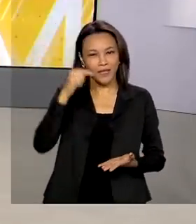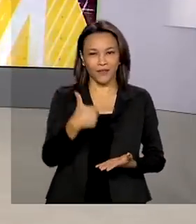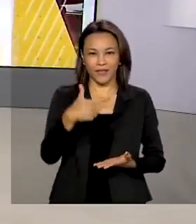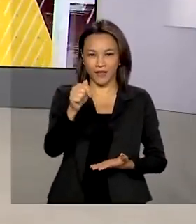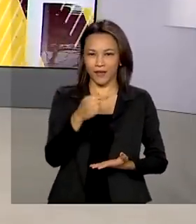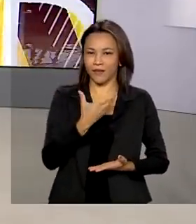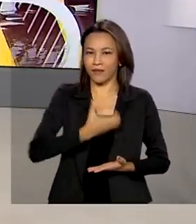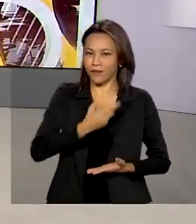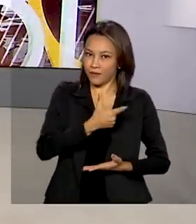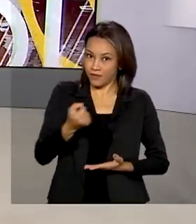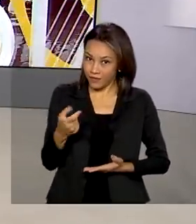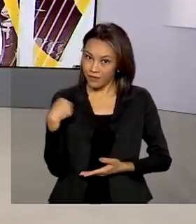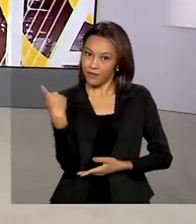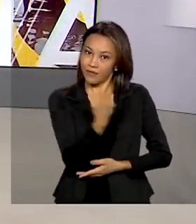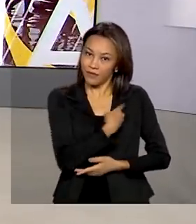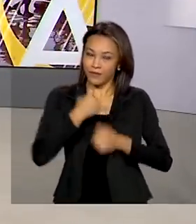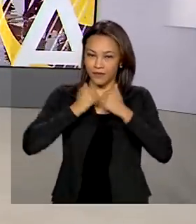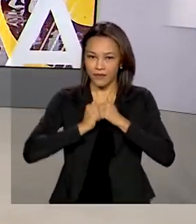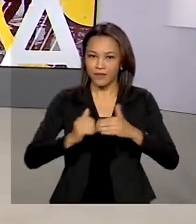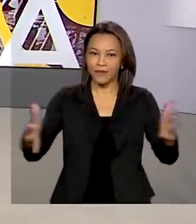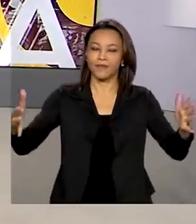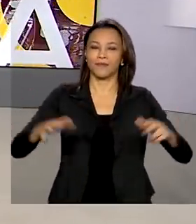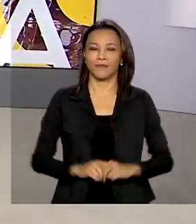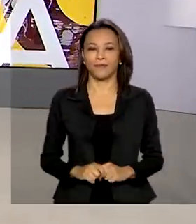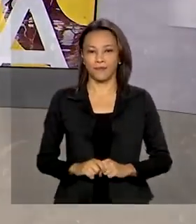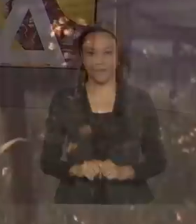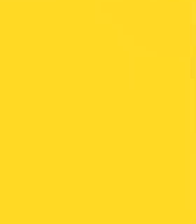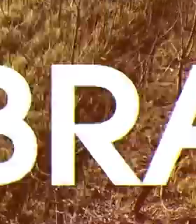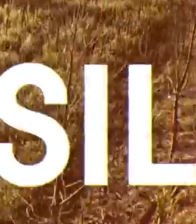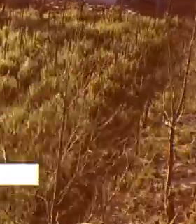2020. O Brasil em Dia começa agora.